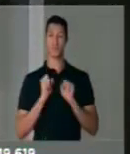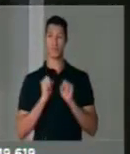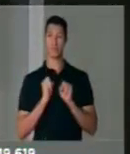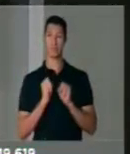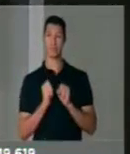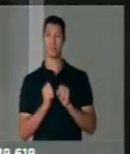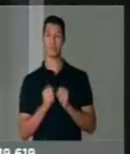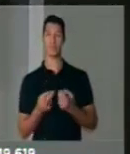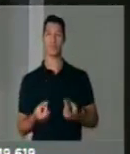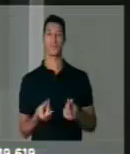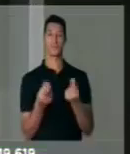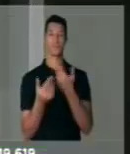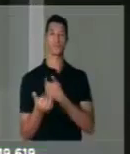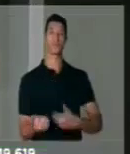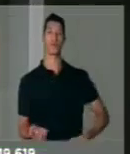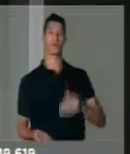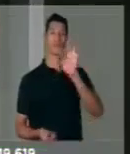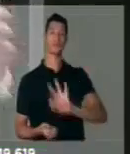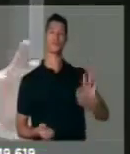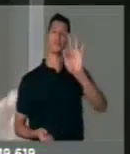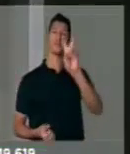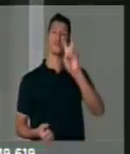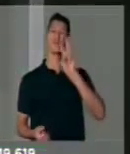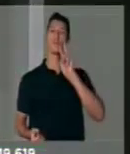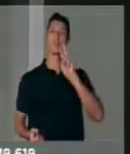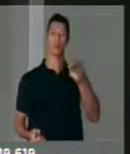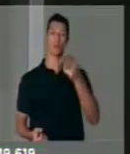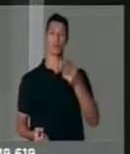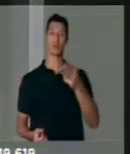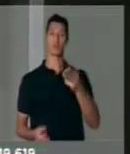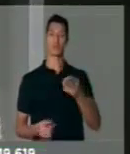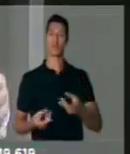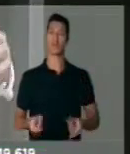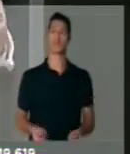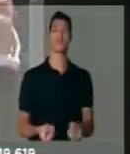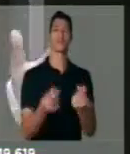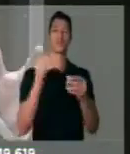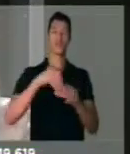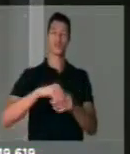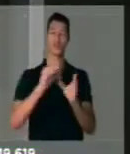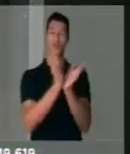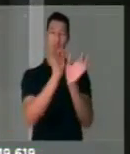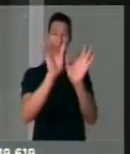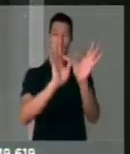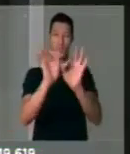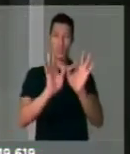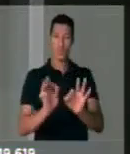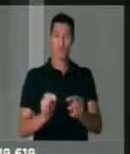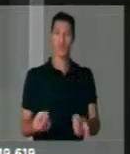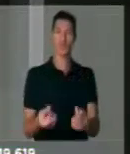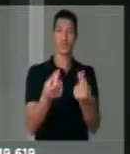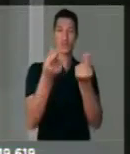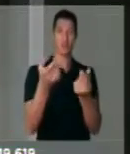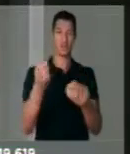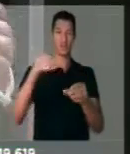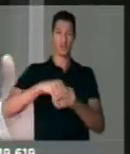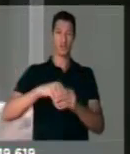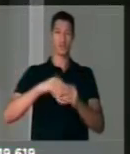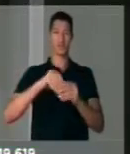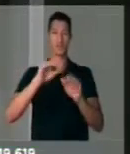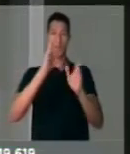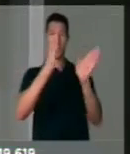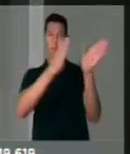recurso público federal da ordem de 5 milhões para investimento em equipamentos, para investimento em